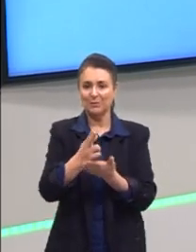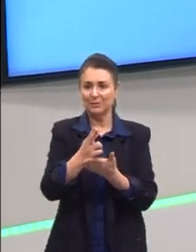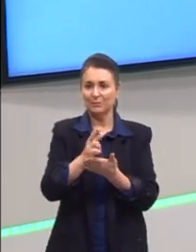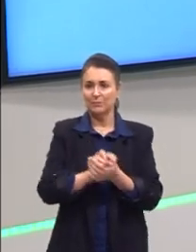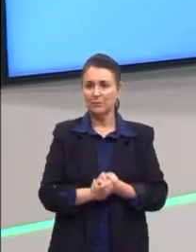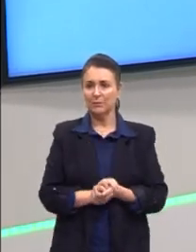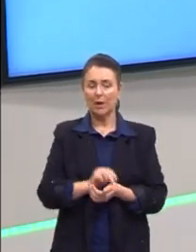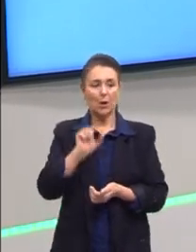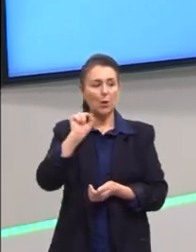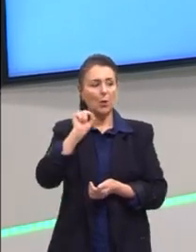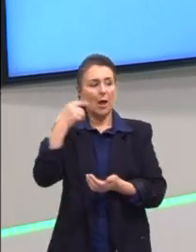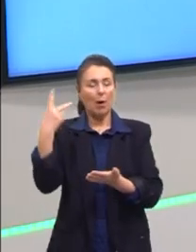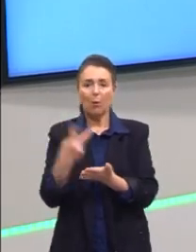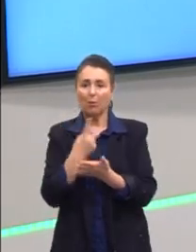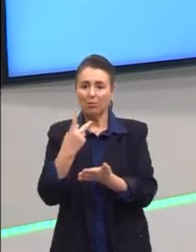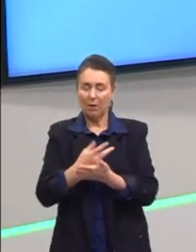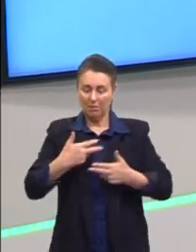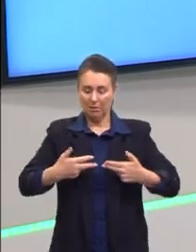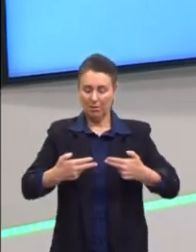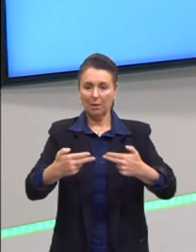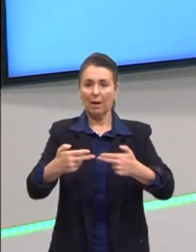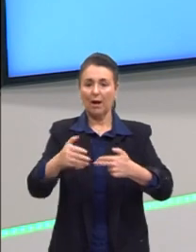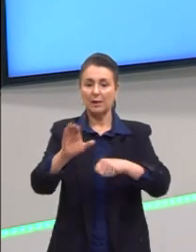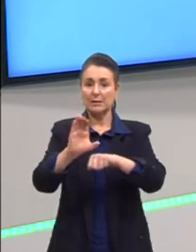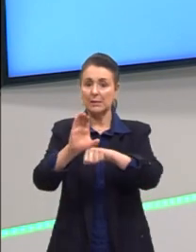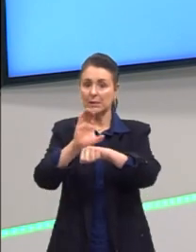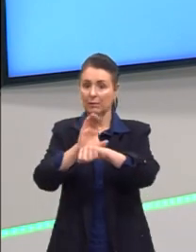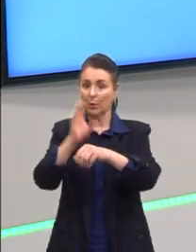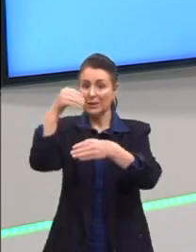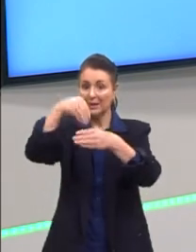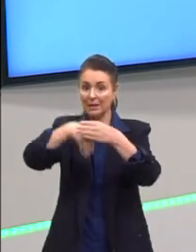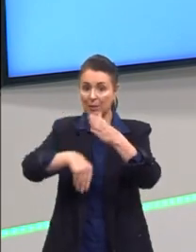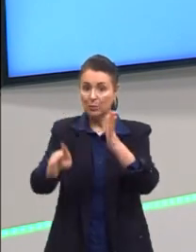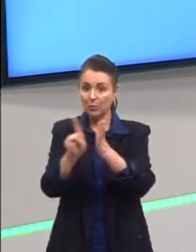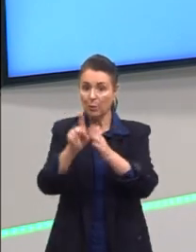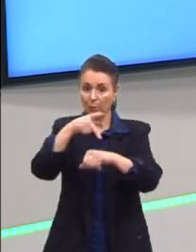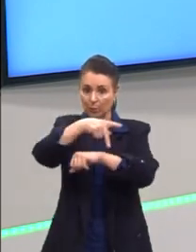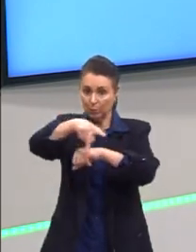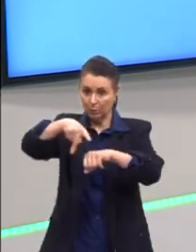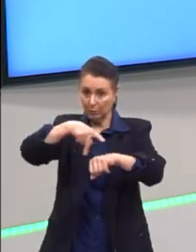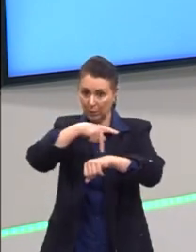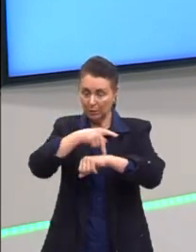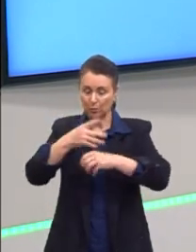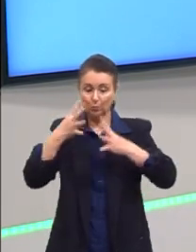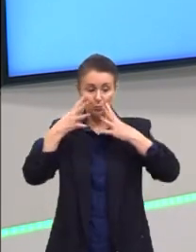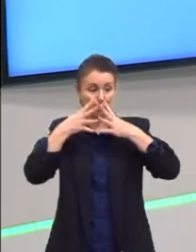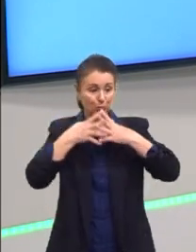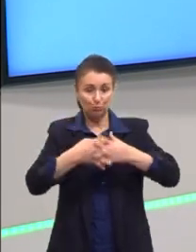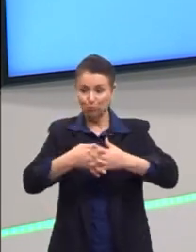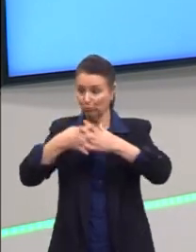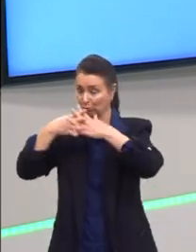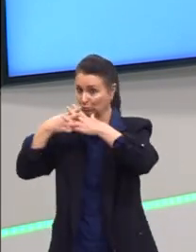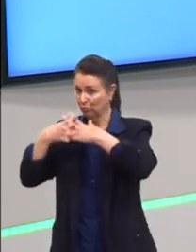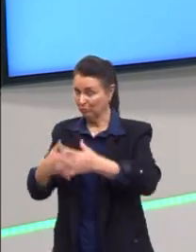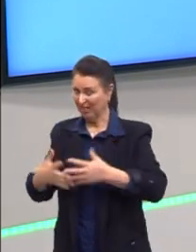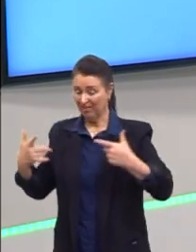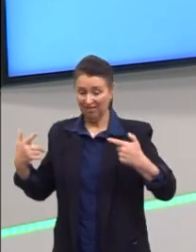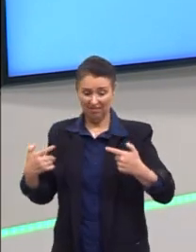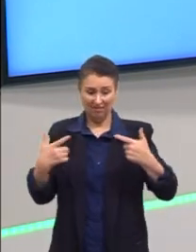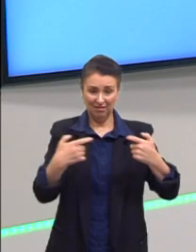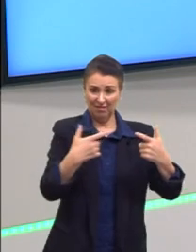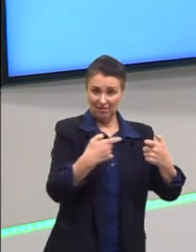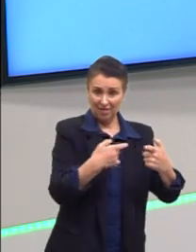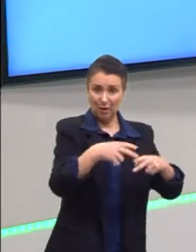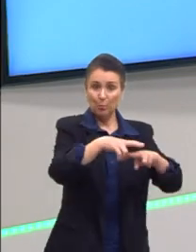O que é acontece durante essa Guerra Civil? Grandes conflitos, razão da interferência estrangeira no país,